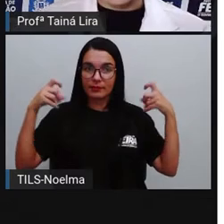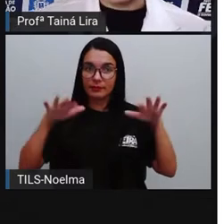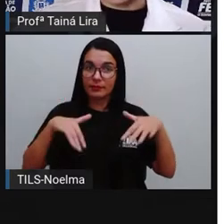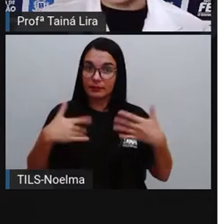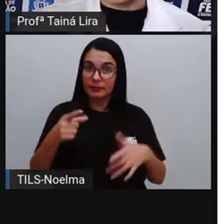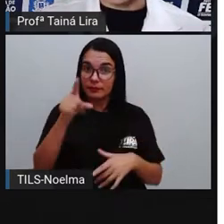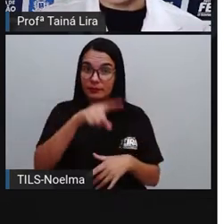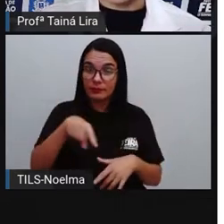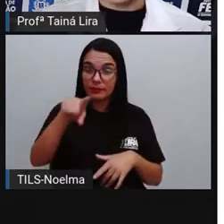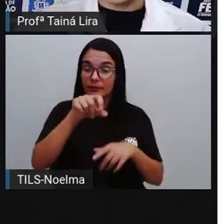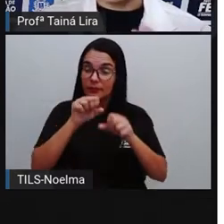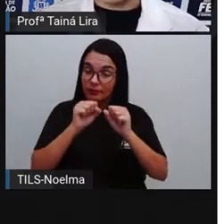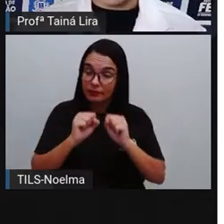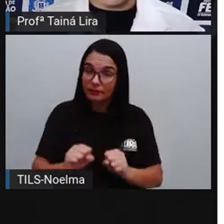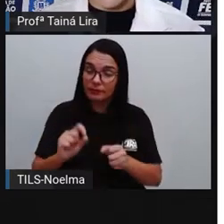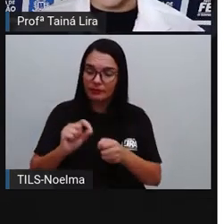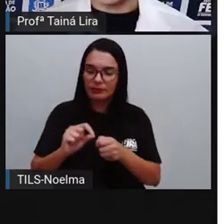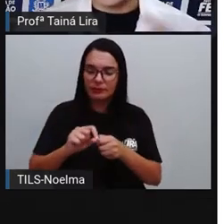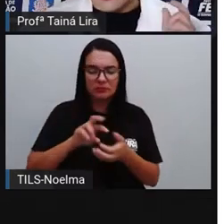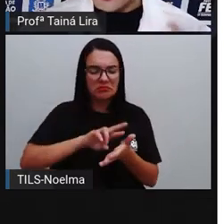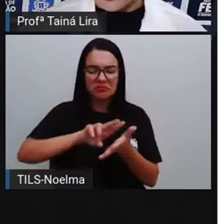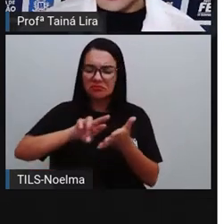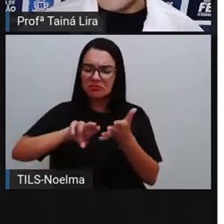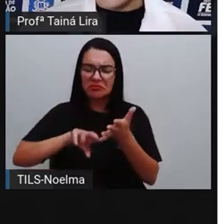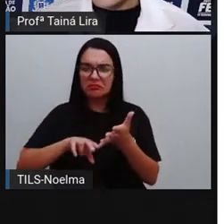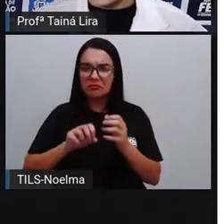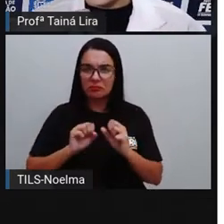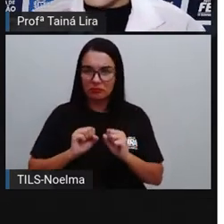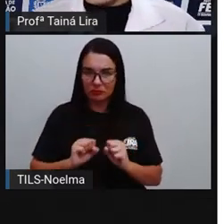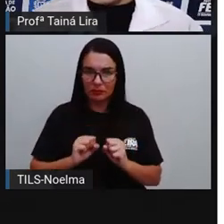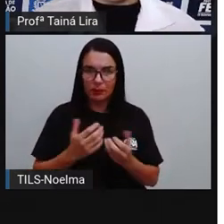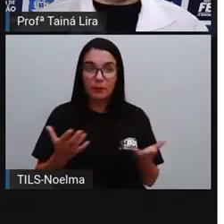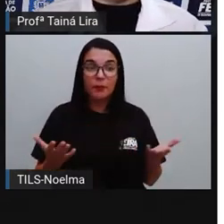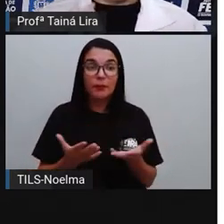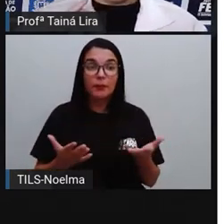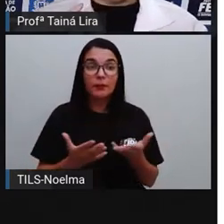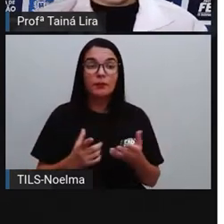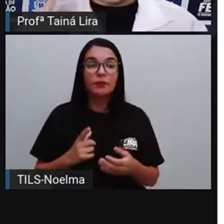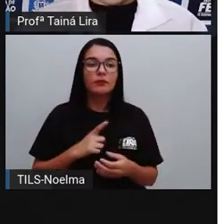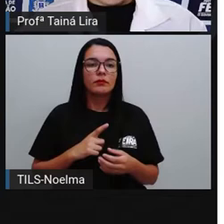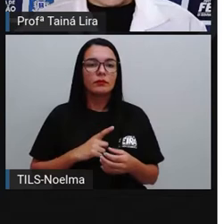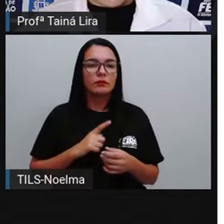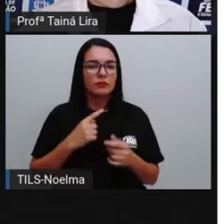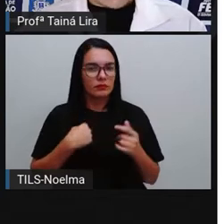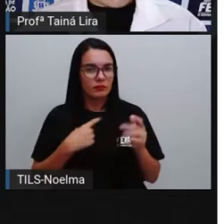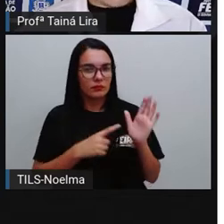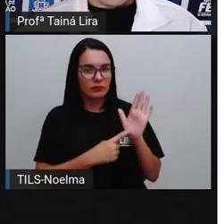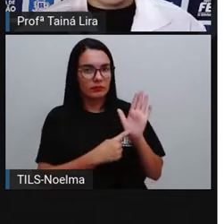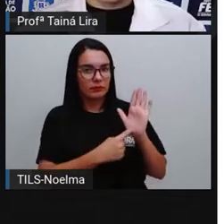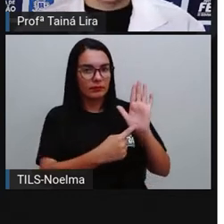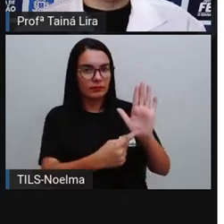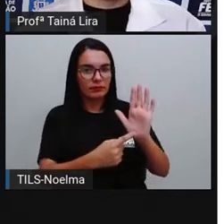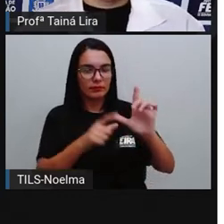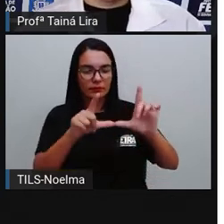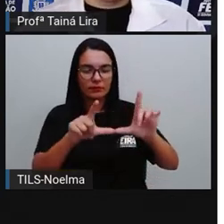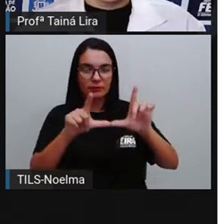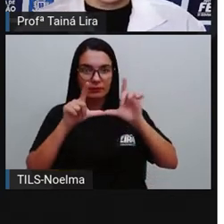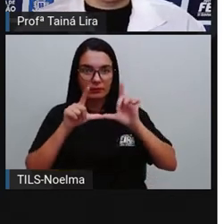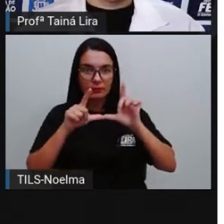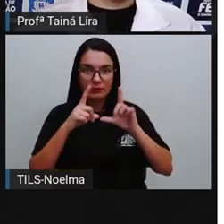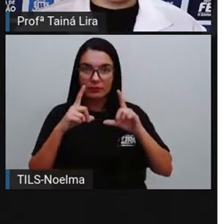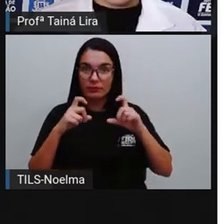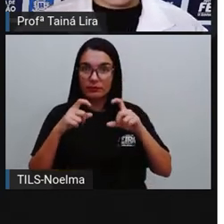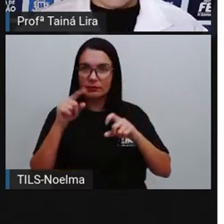ele pode ser produzido, né? De várias maneiras. Agora, a Pró, tem uma imagem aqui na tela que